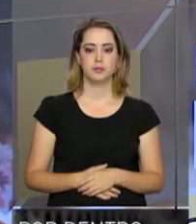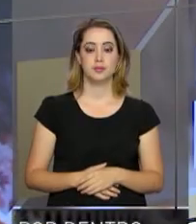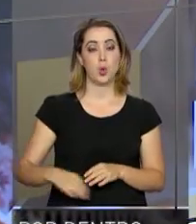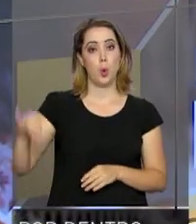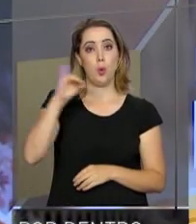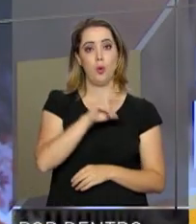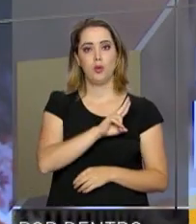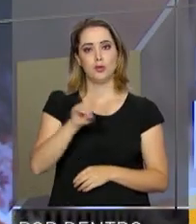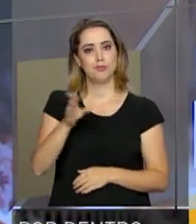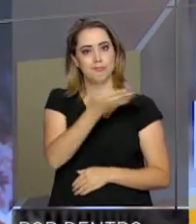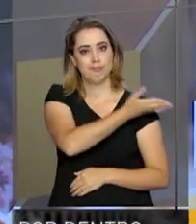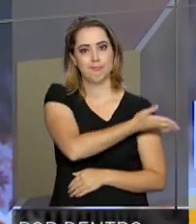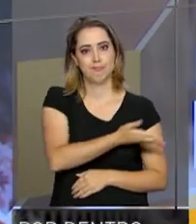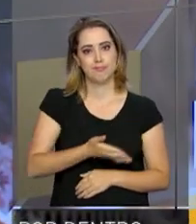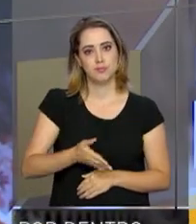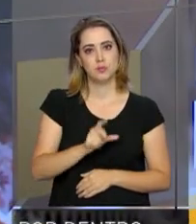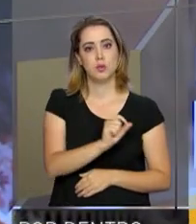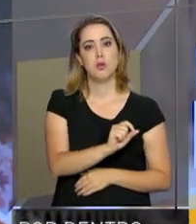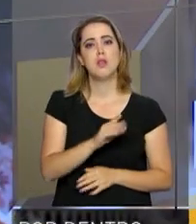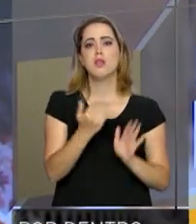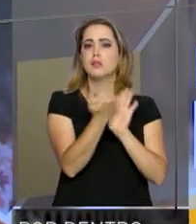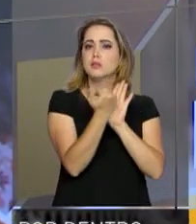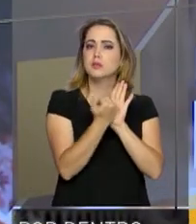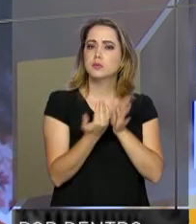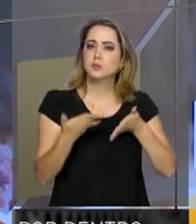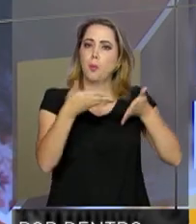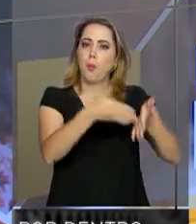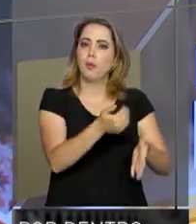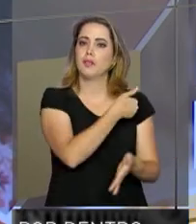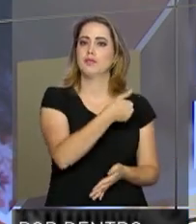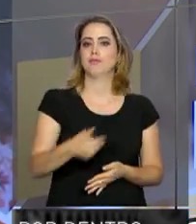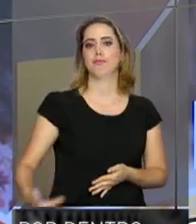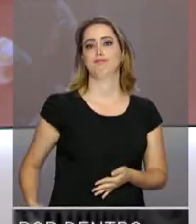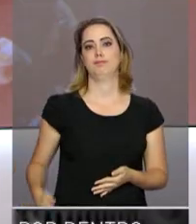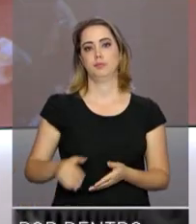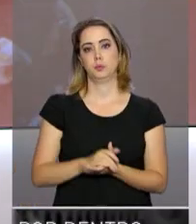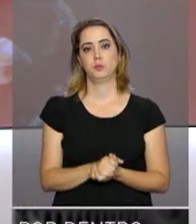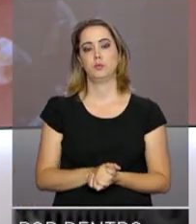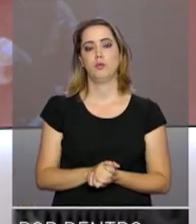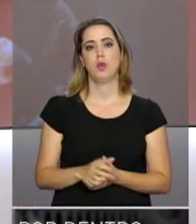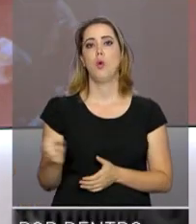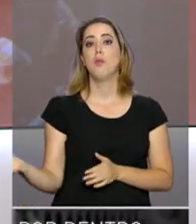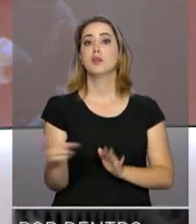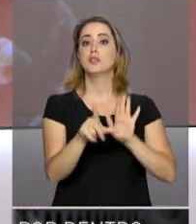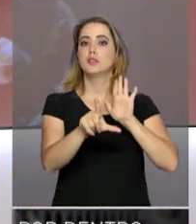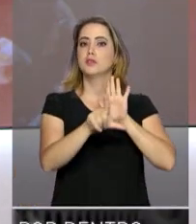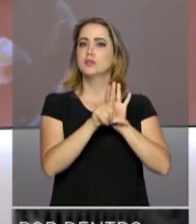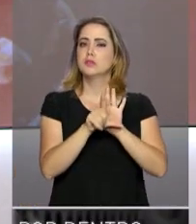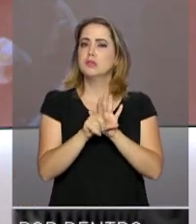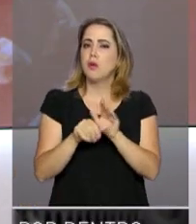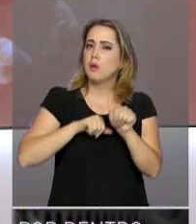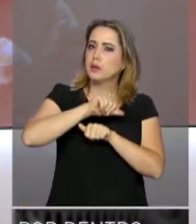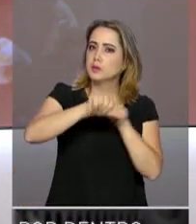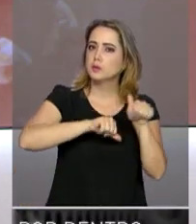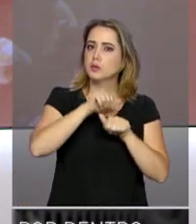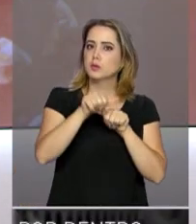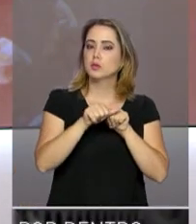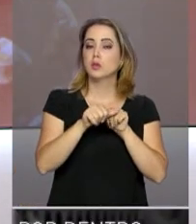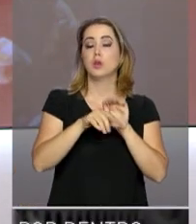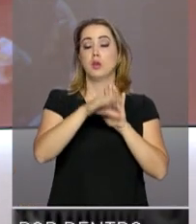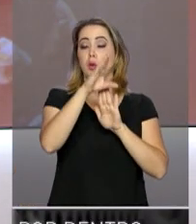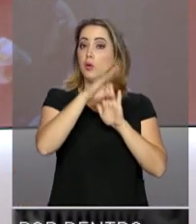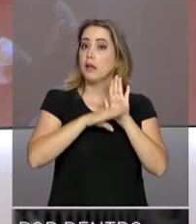Olá, eu sou Renata Corsini e esse é o programa Por Dentro do Governo. Uma nova lei trouxe mudanças para o